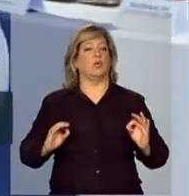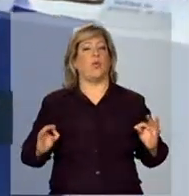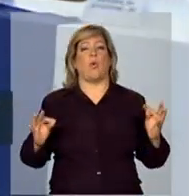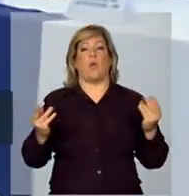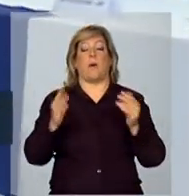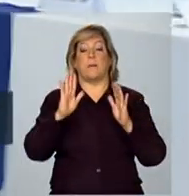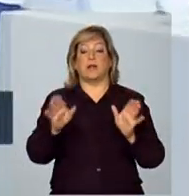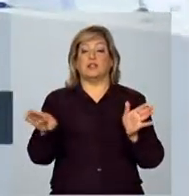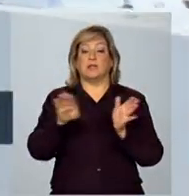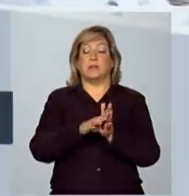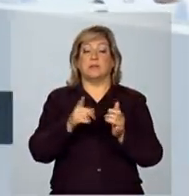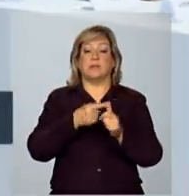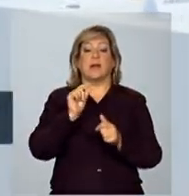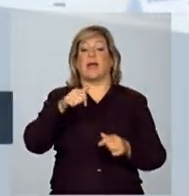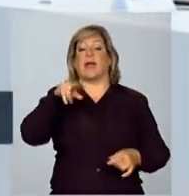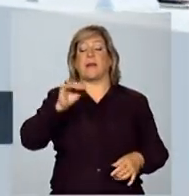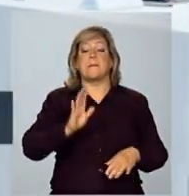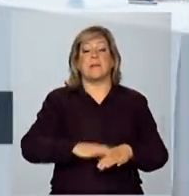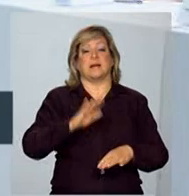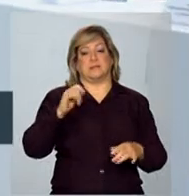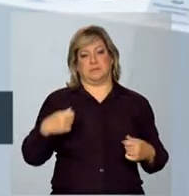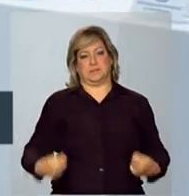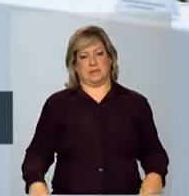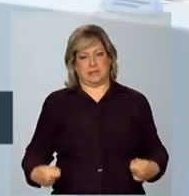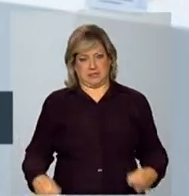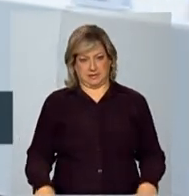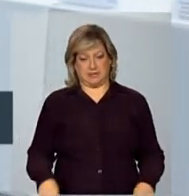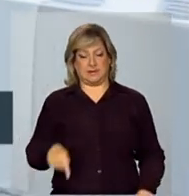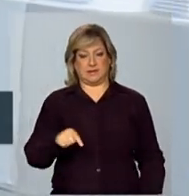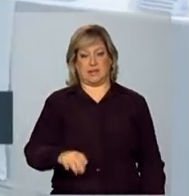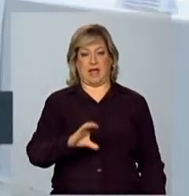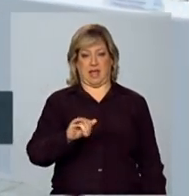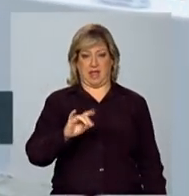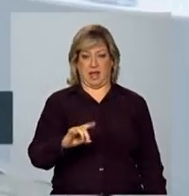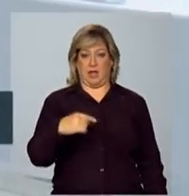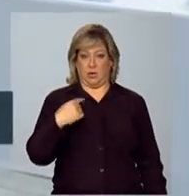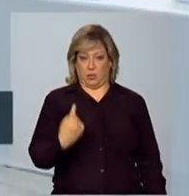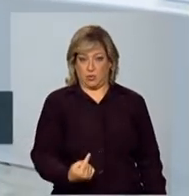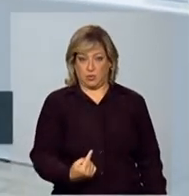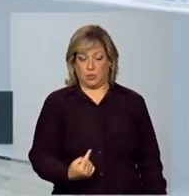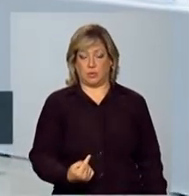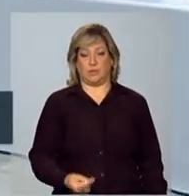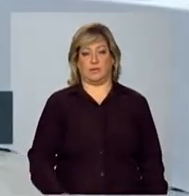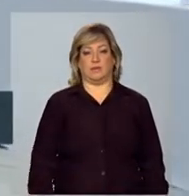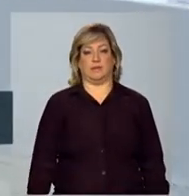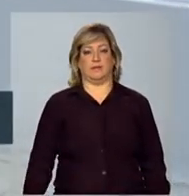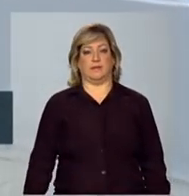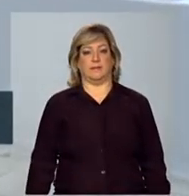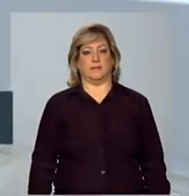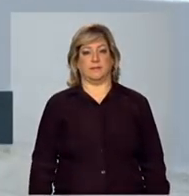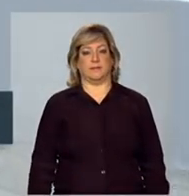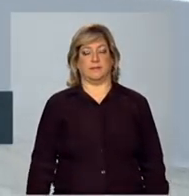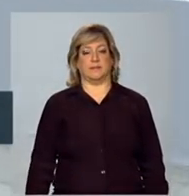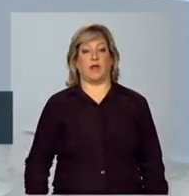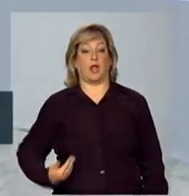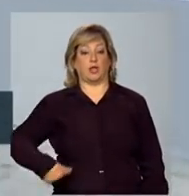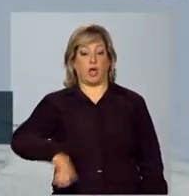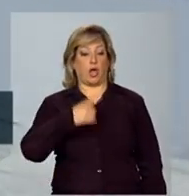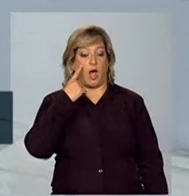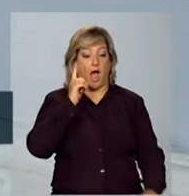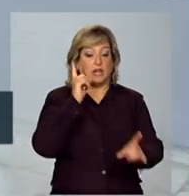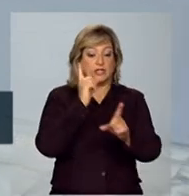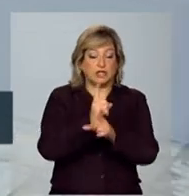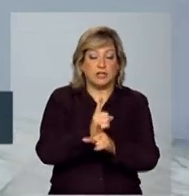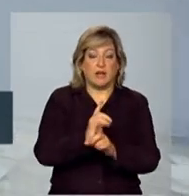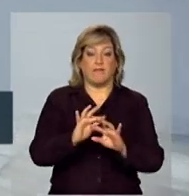mundo, mas tem que chegar primeiro em quem mais precisa. Então, o cadastro único, nós, vai lá, nós localizamos a